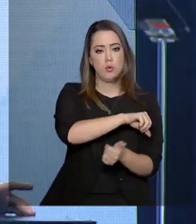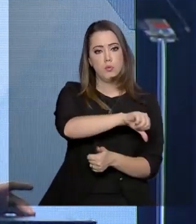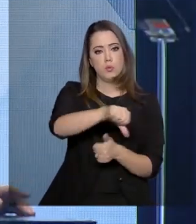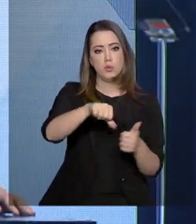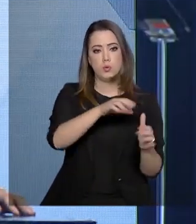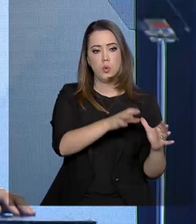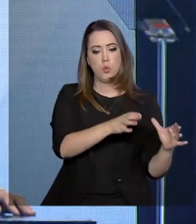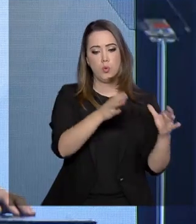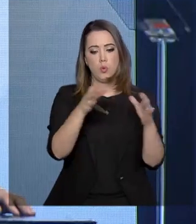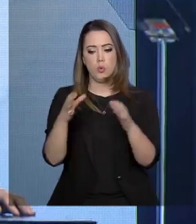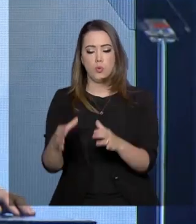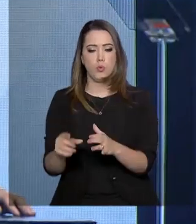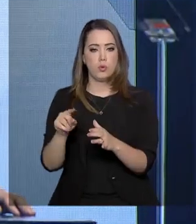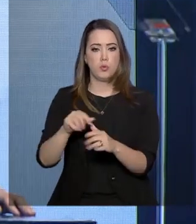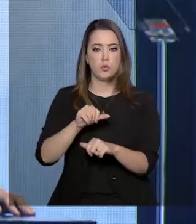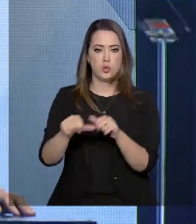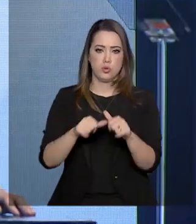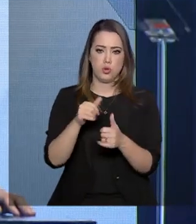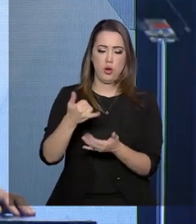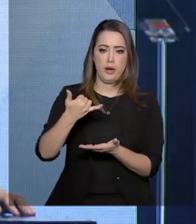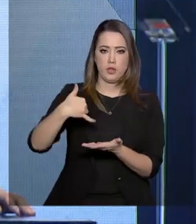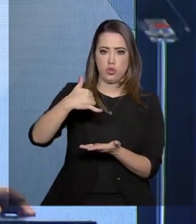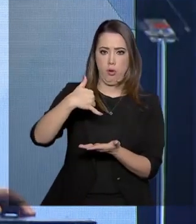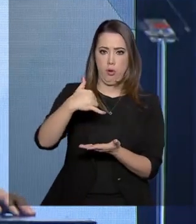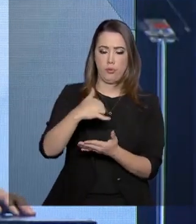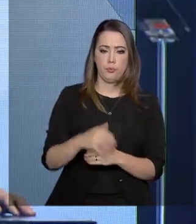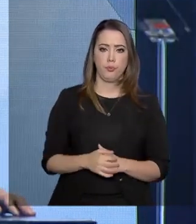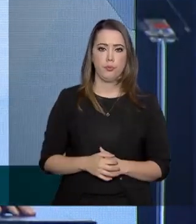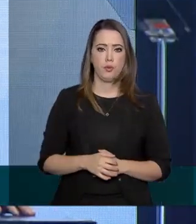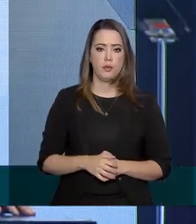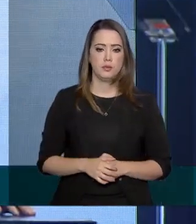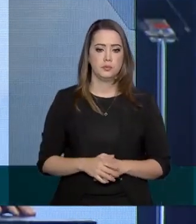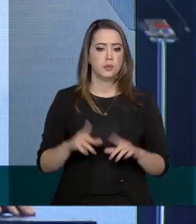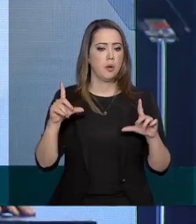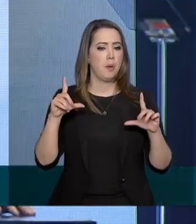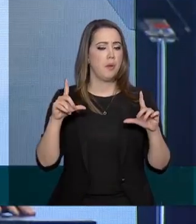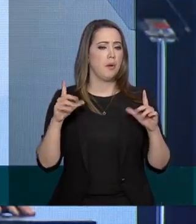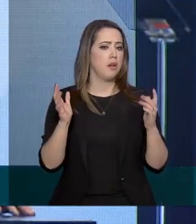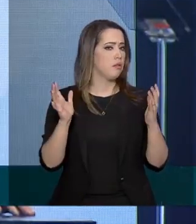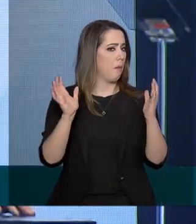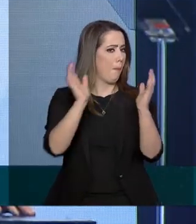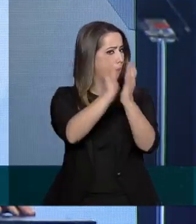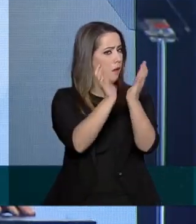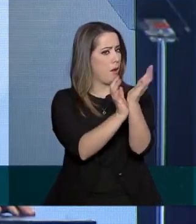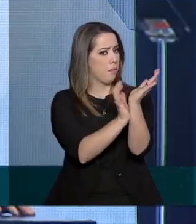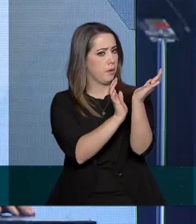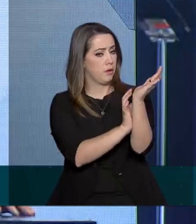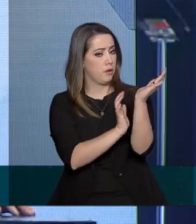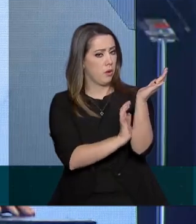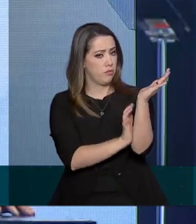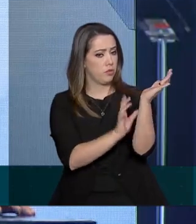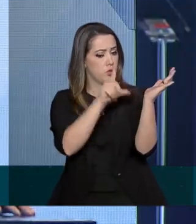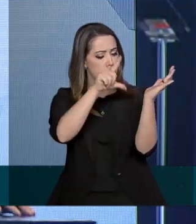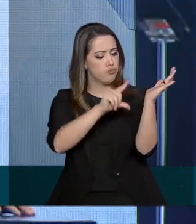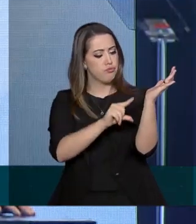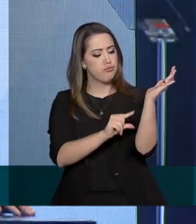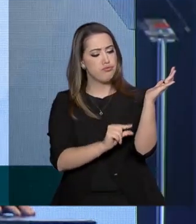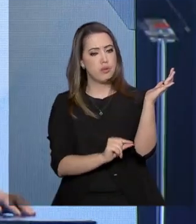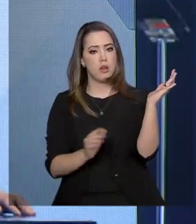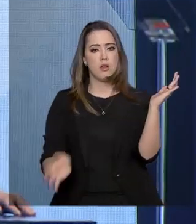enquadramento da atividade de troca de óleo. Menos burocracia, incentivo a quem trabalha, não criar regras